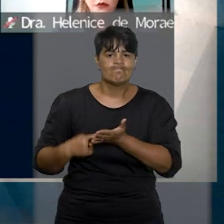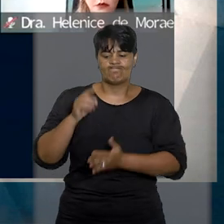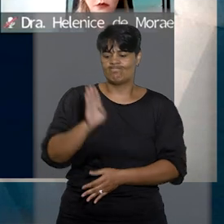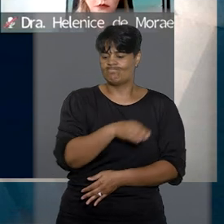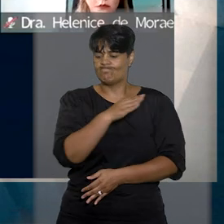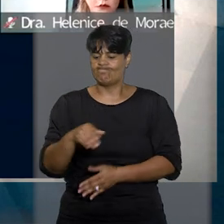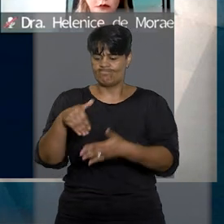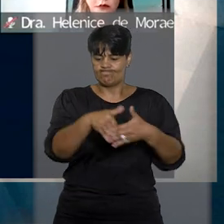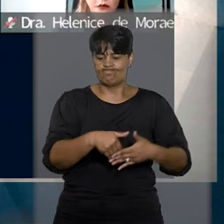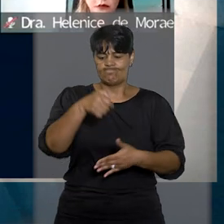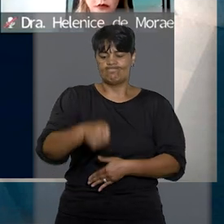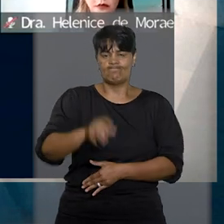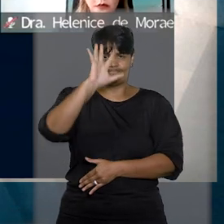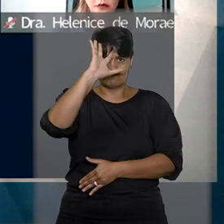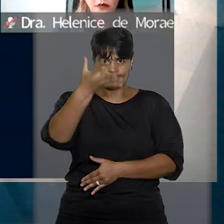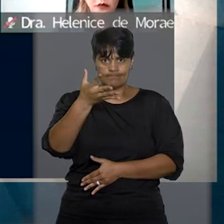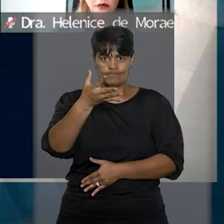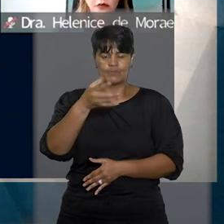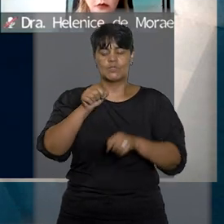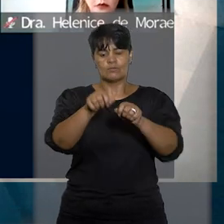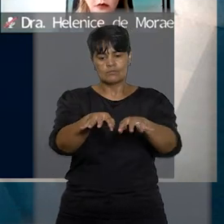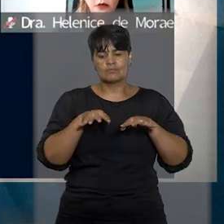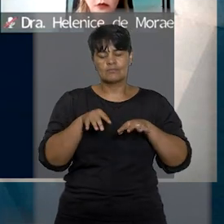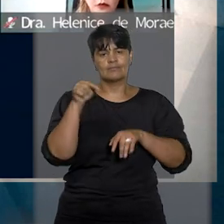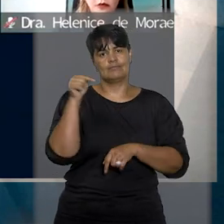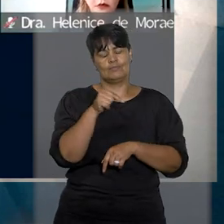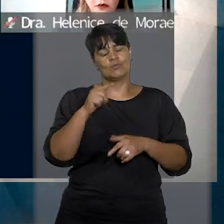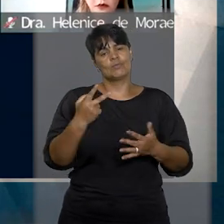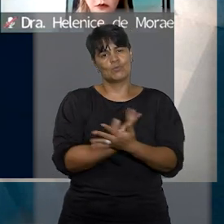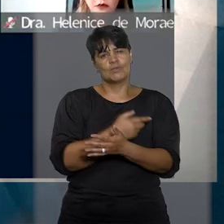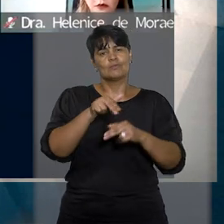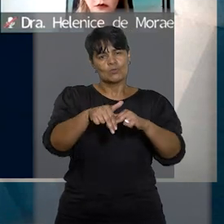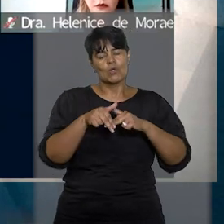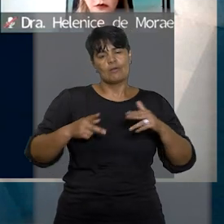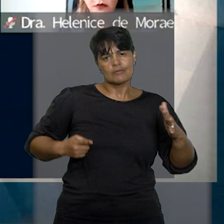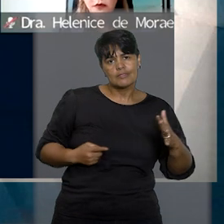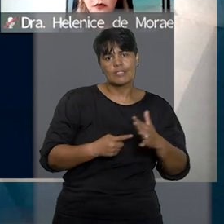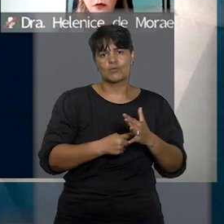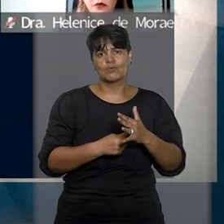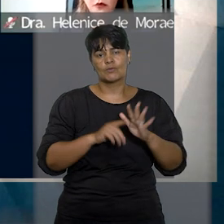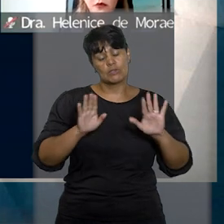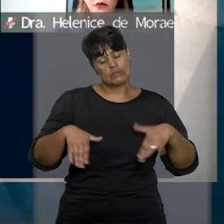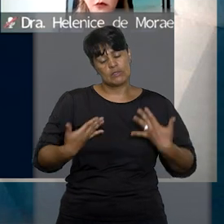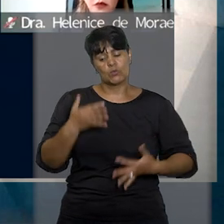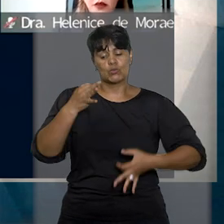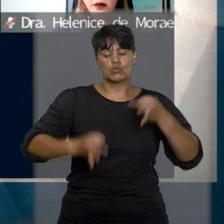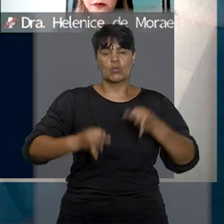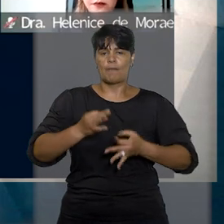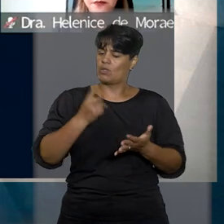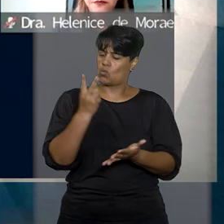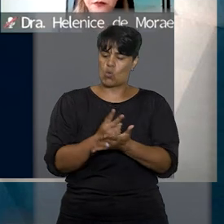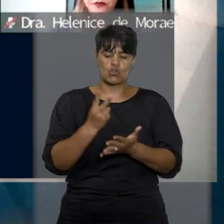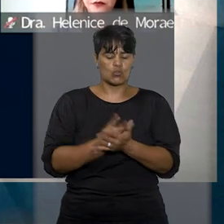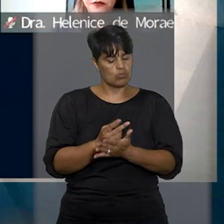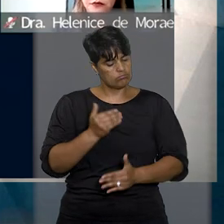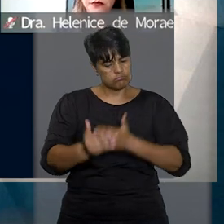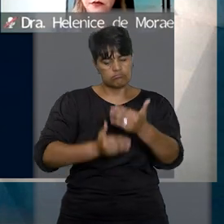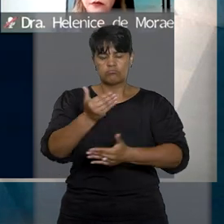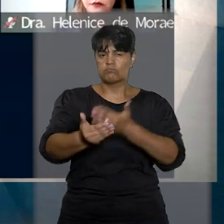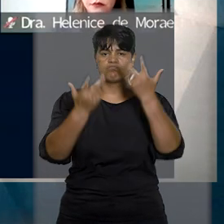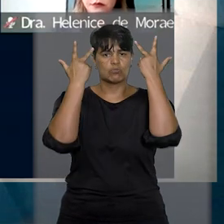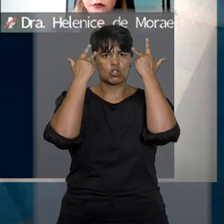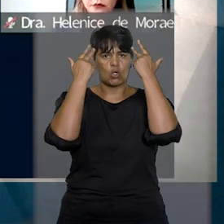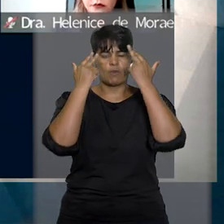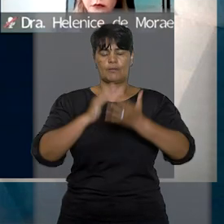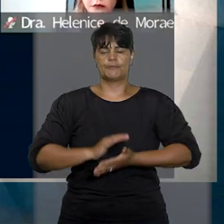o acórdão que decretou de ofício a nulidade do processo a partir da denúncia, para que o julgamento em segunda instância prossiga com a